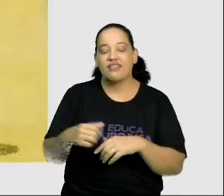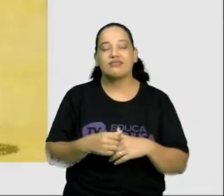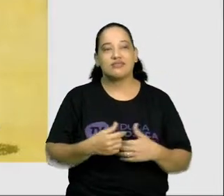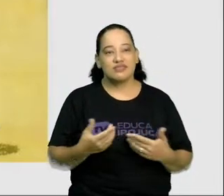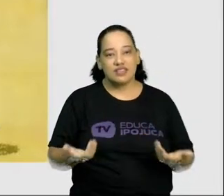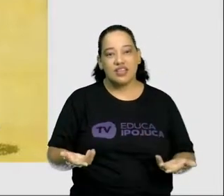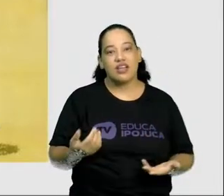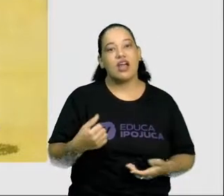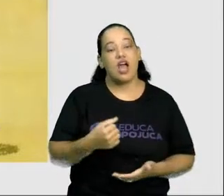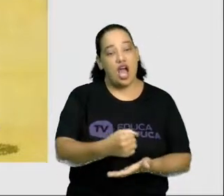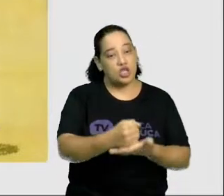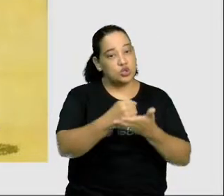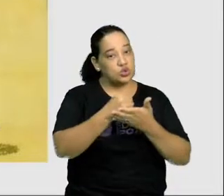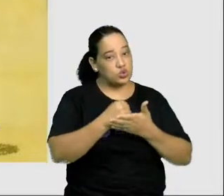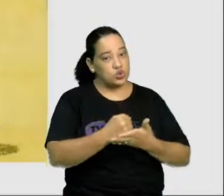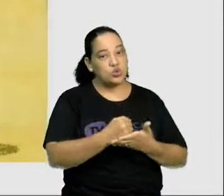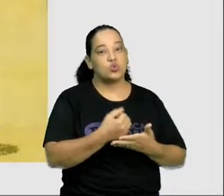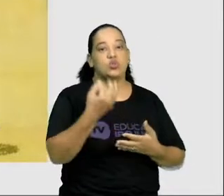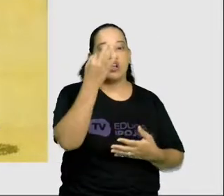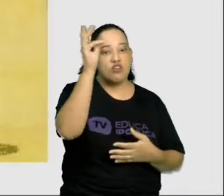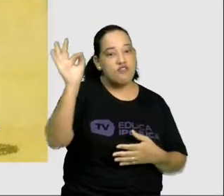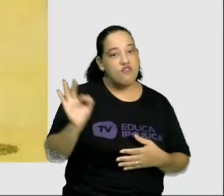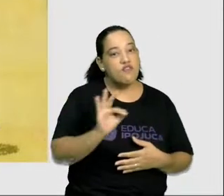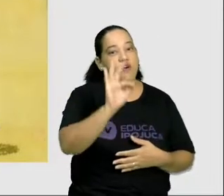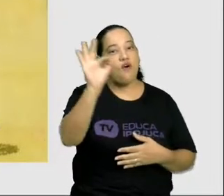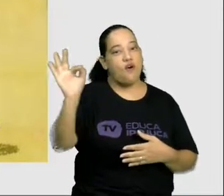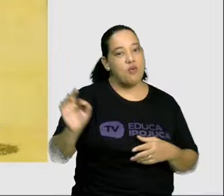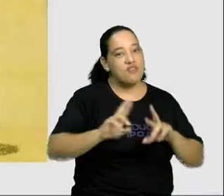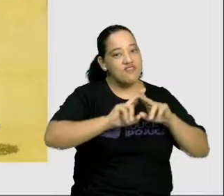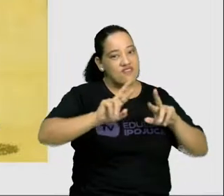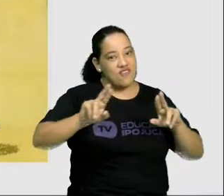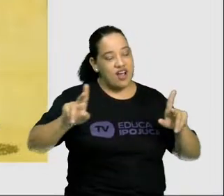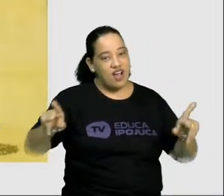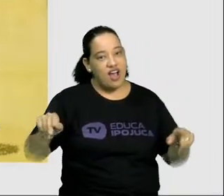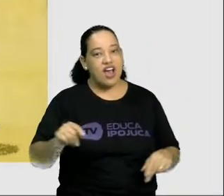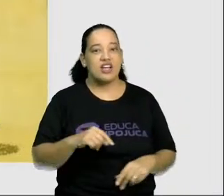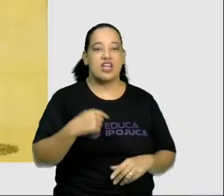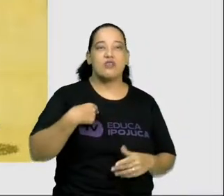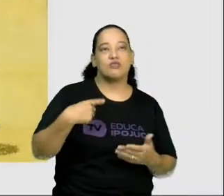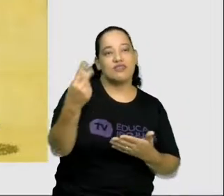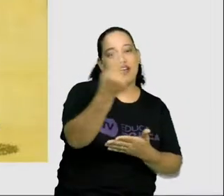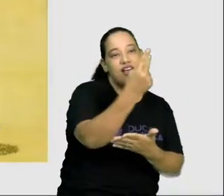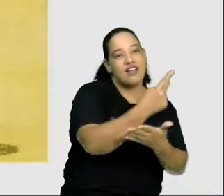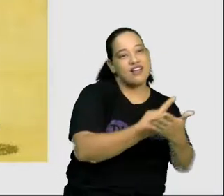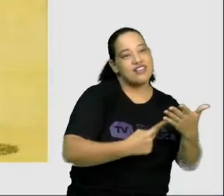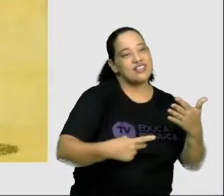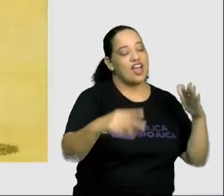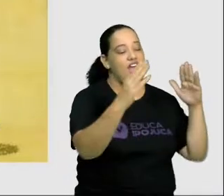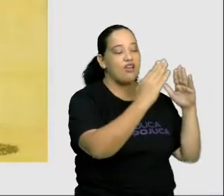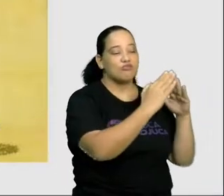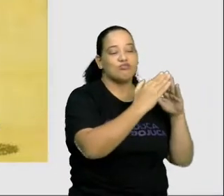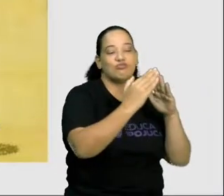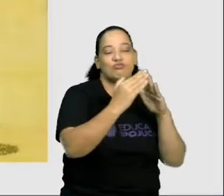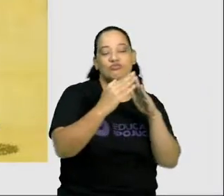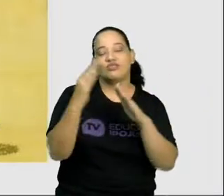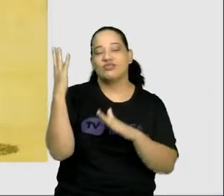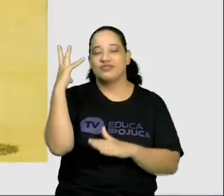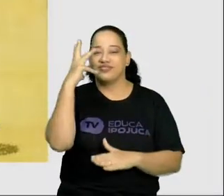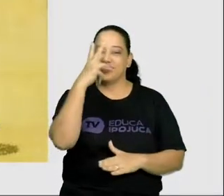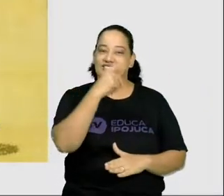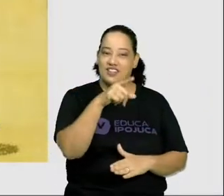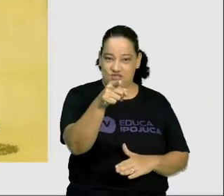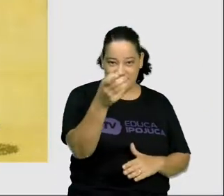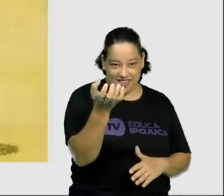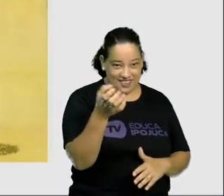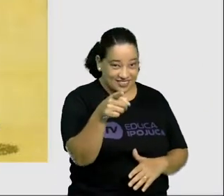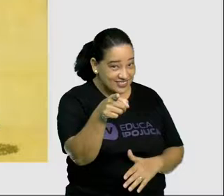a ajuda de outras formas geométricas, desenho lindas casas. É muito fácil. Quer tentar?